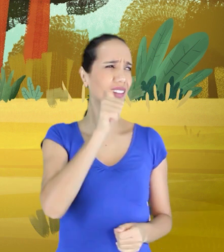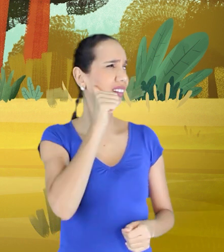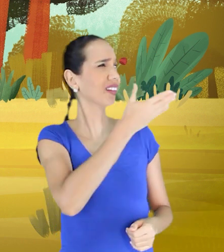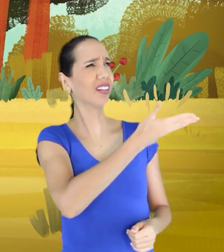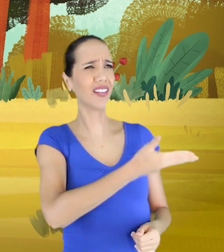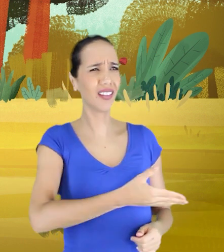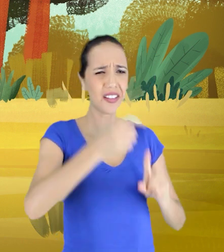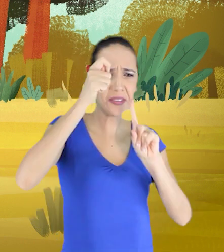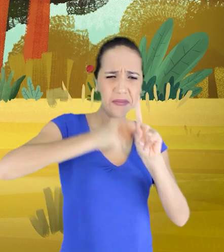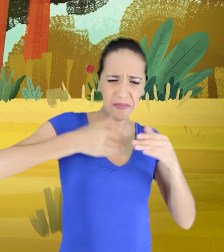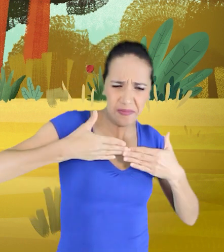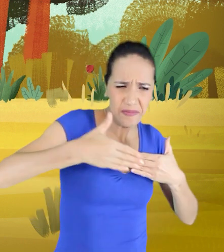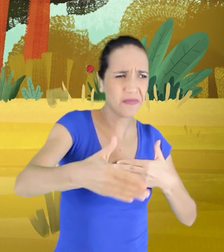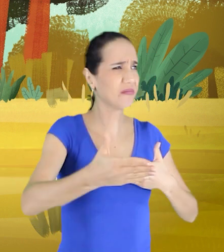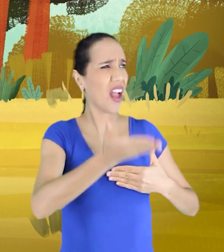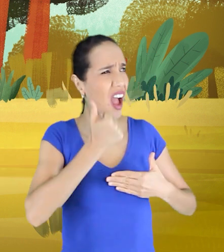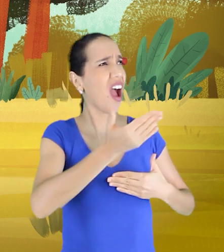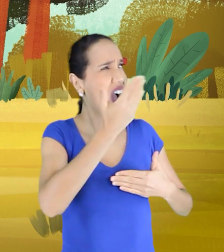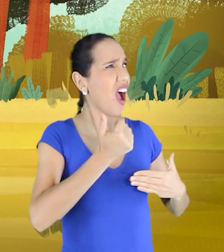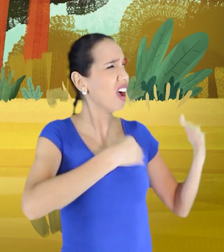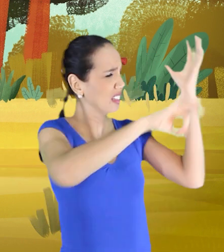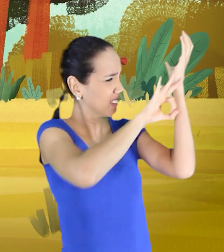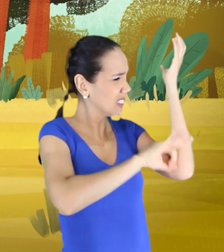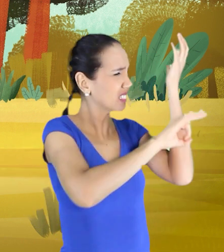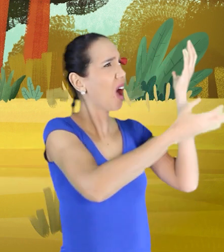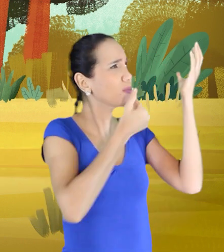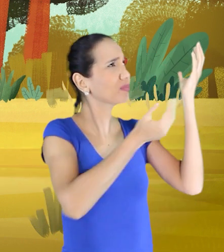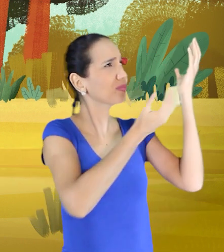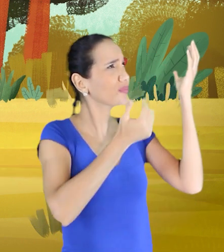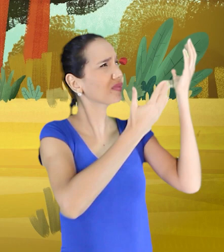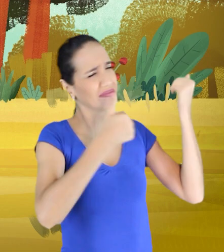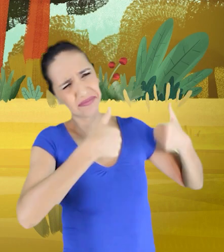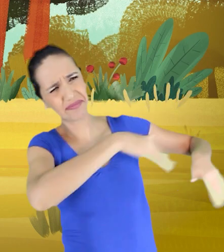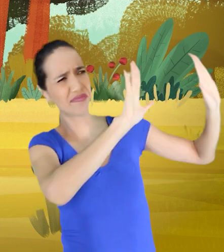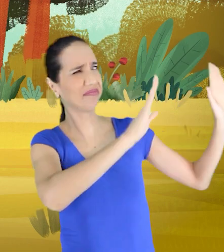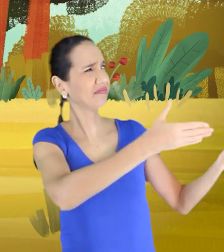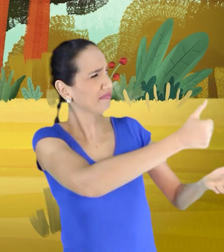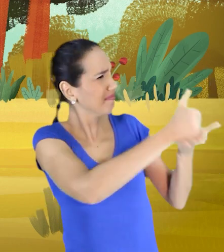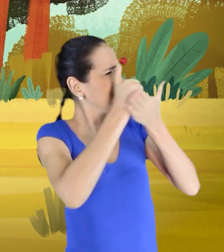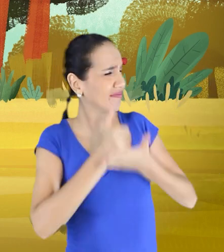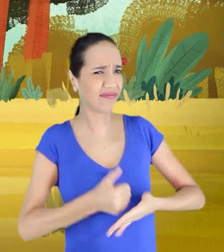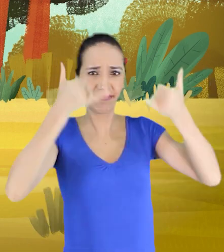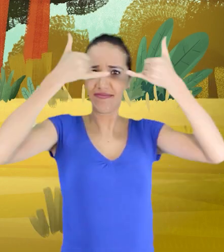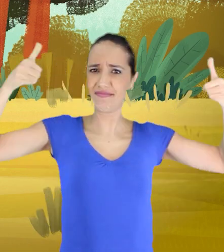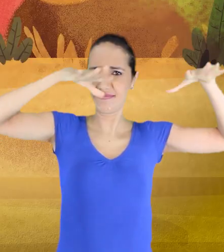chupando jabuticaba? Largue disso e venha me ajudar a estender a roupa, que é melhor! Vem!